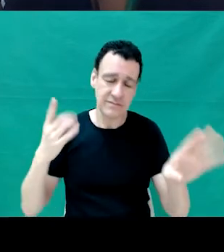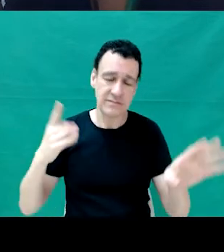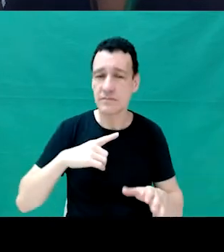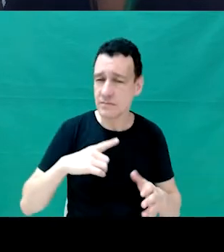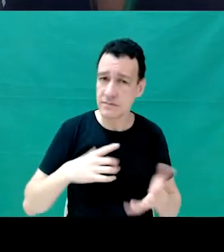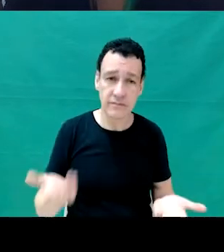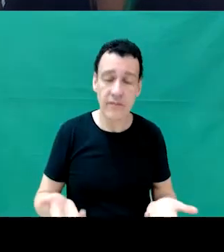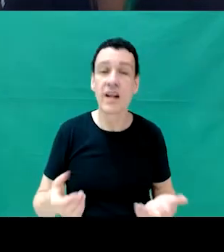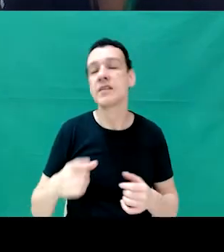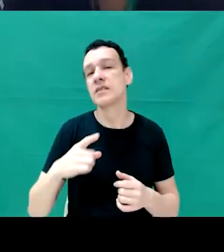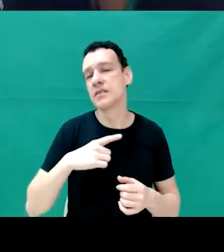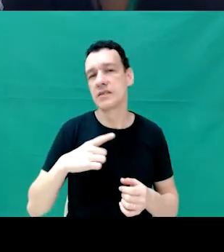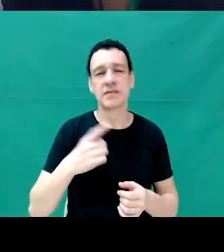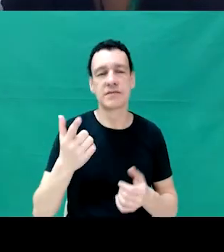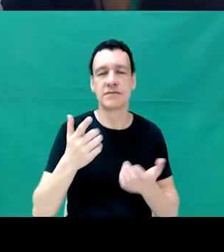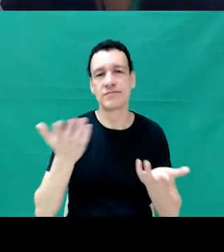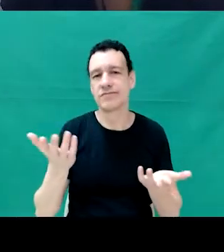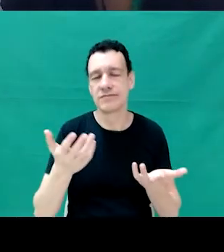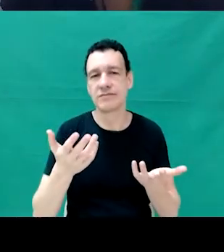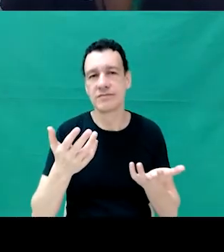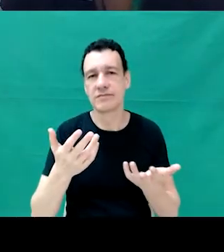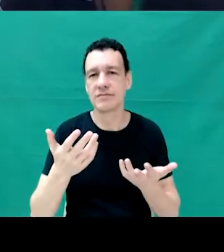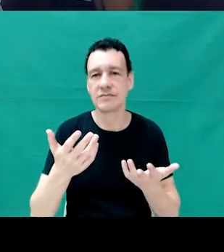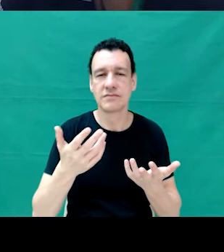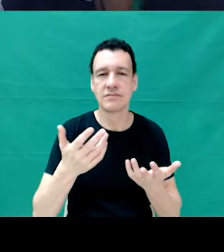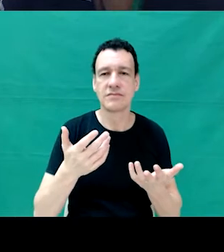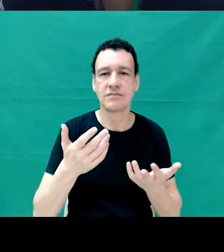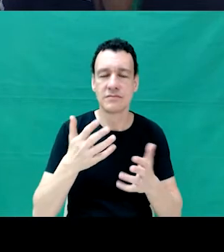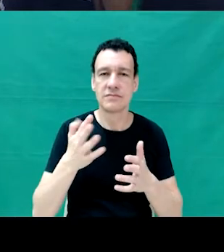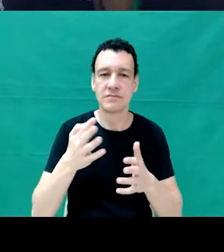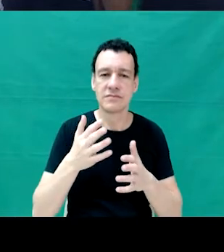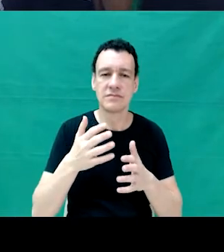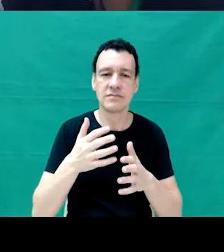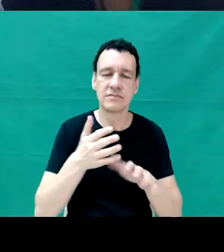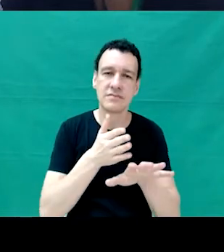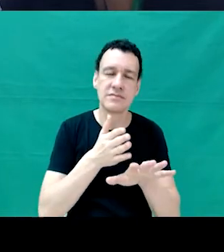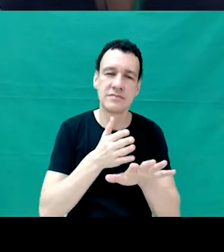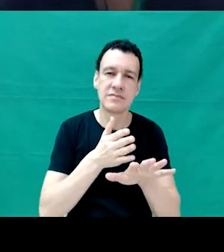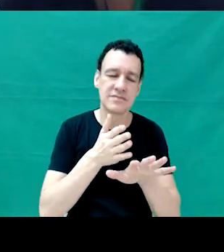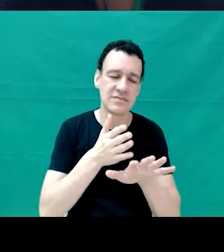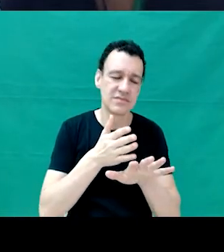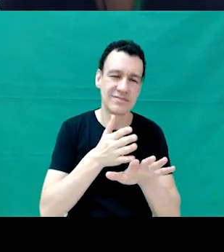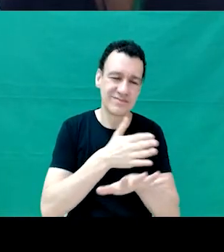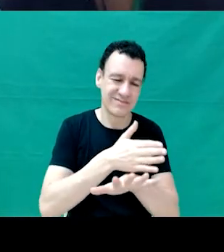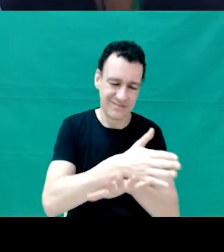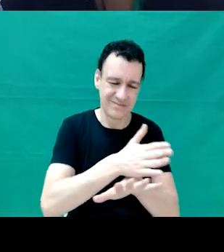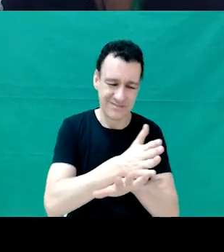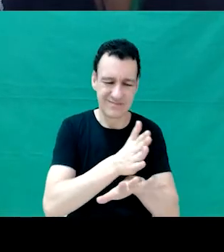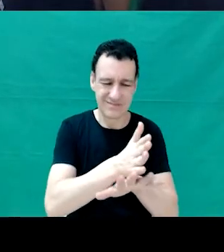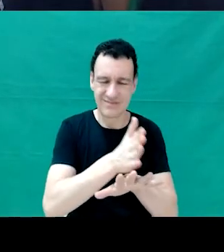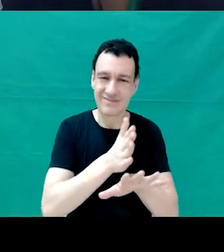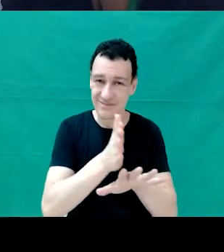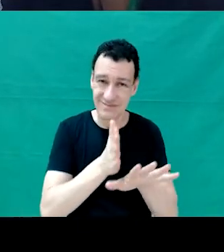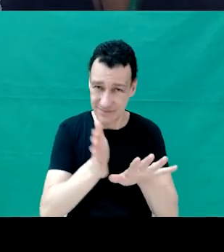convencional, que é uma peculiaridade da TI, de que são poucos os